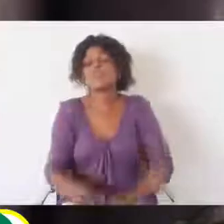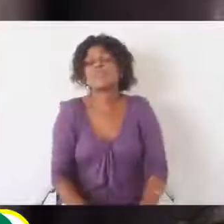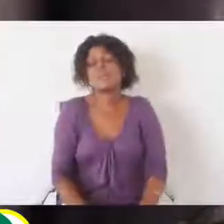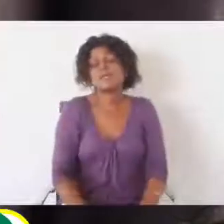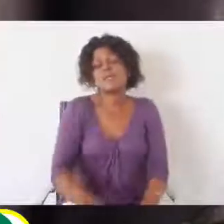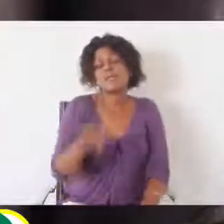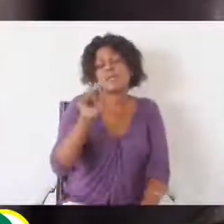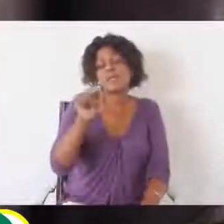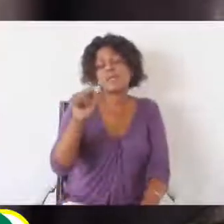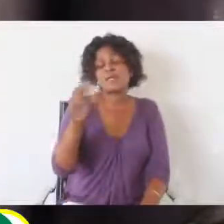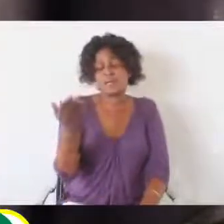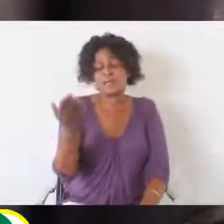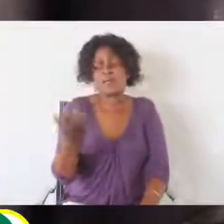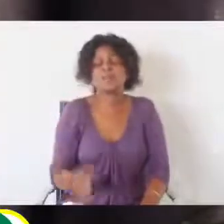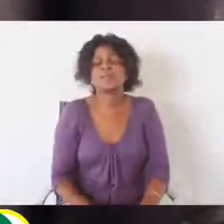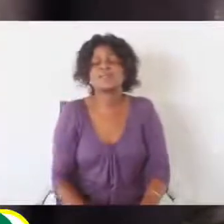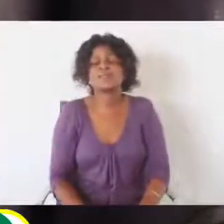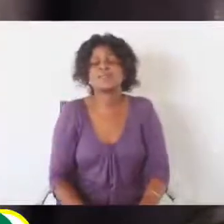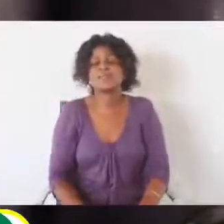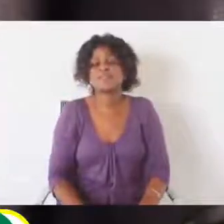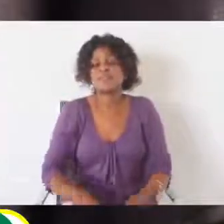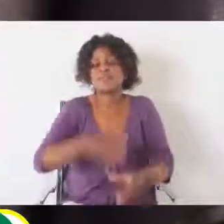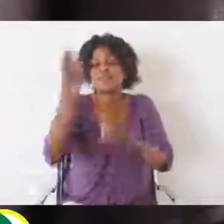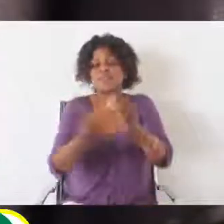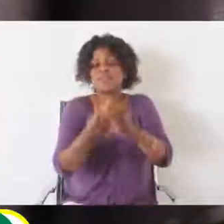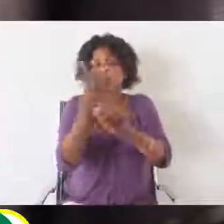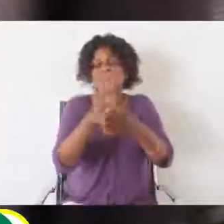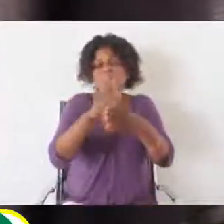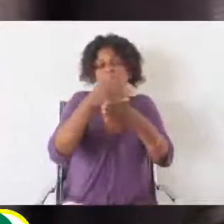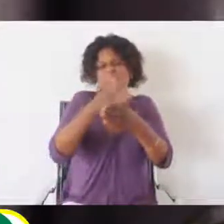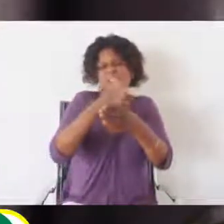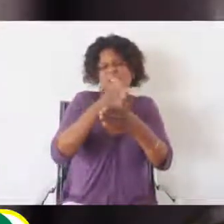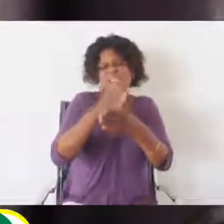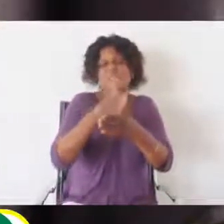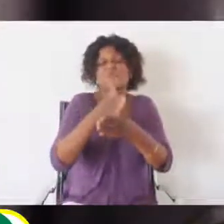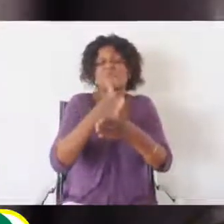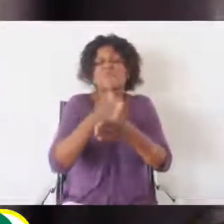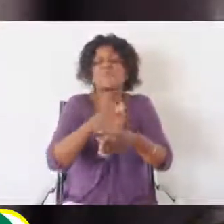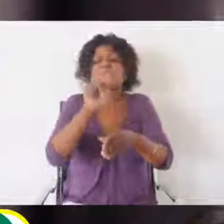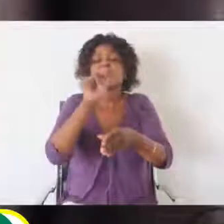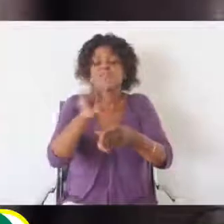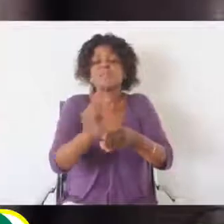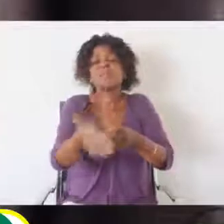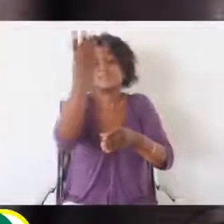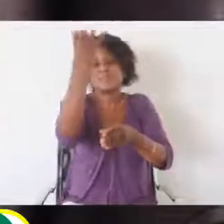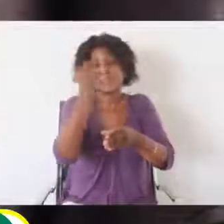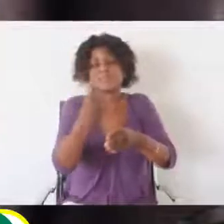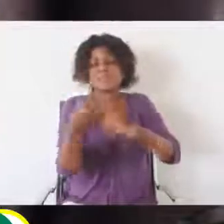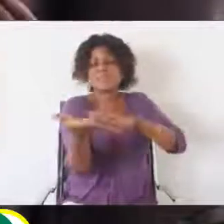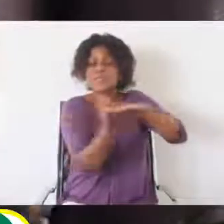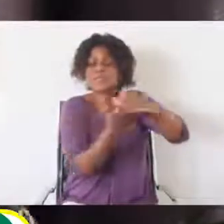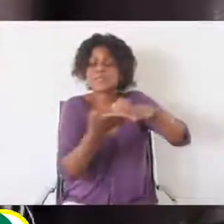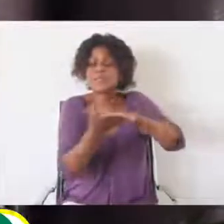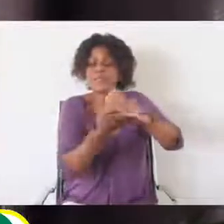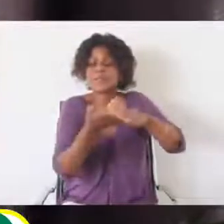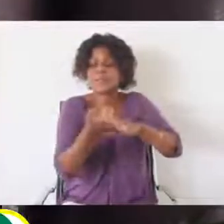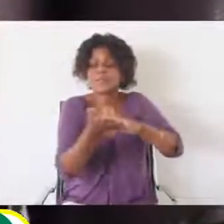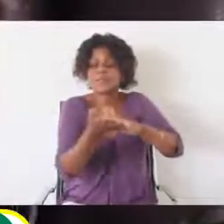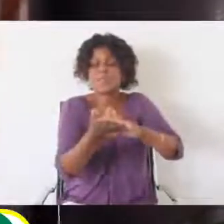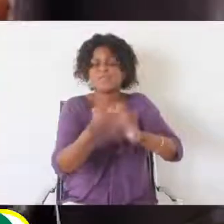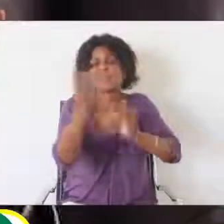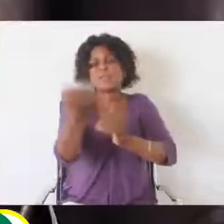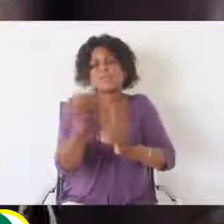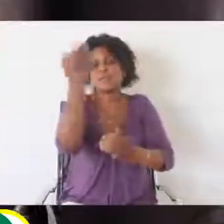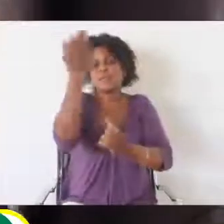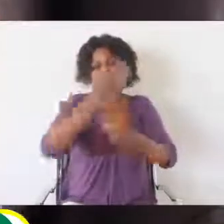introduzir reformas e vão se tornar plataformas que, mesmo após a Covid,